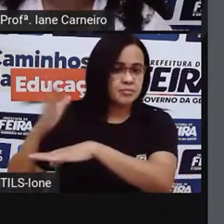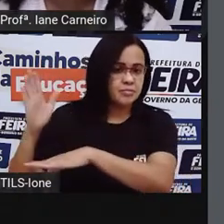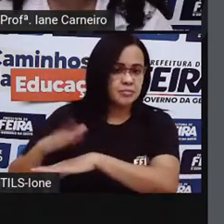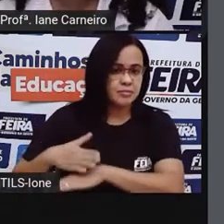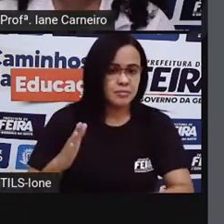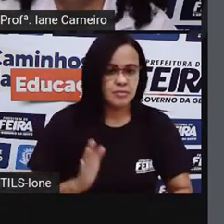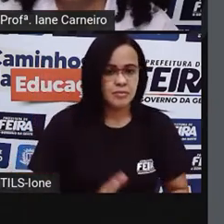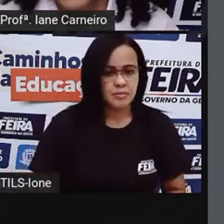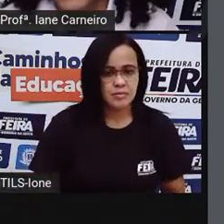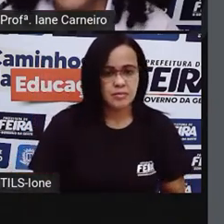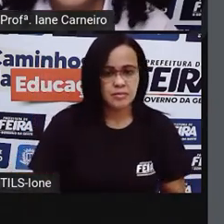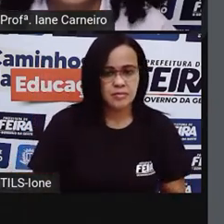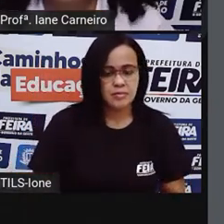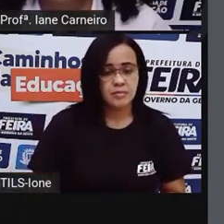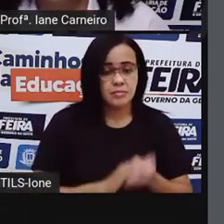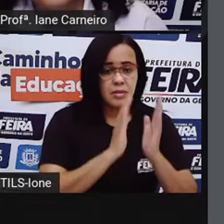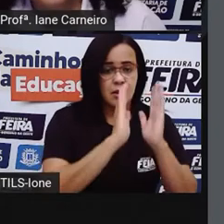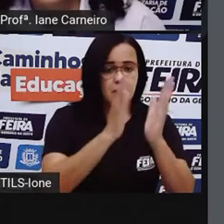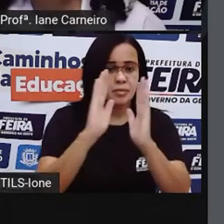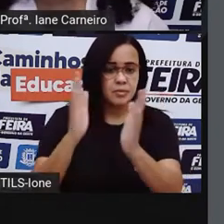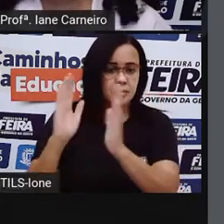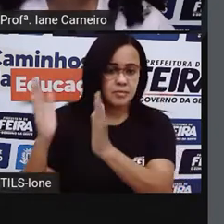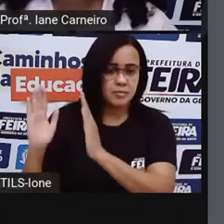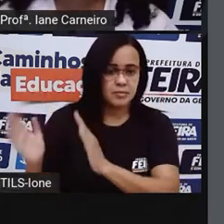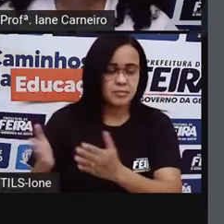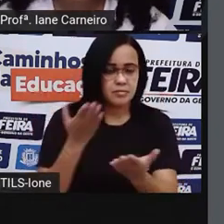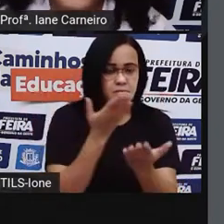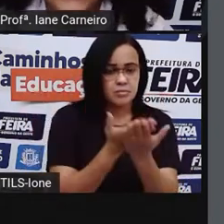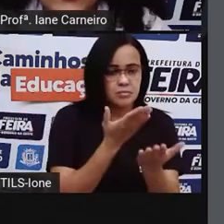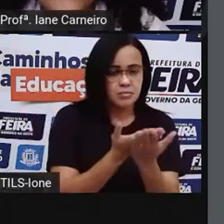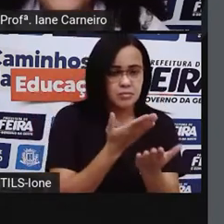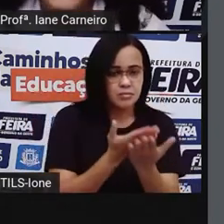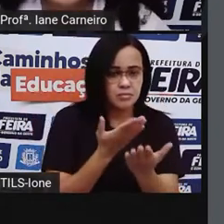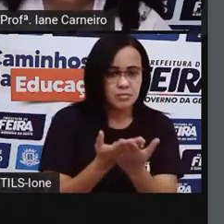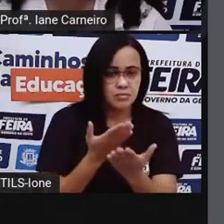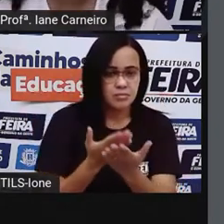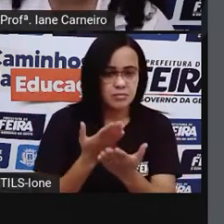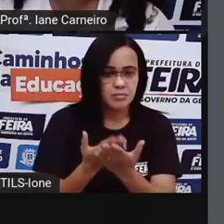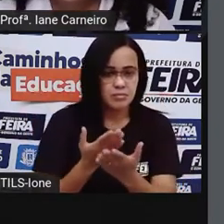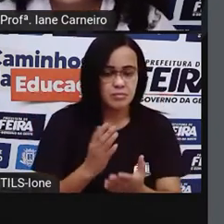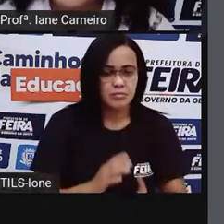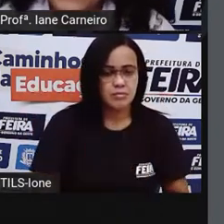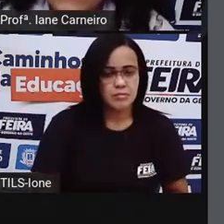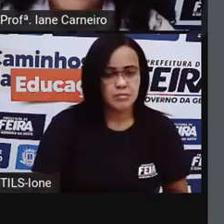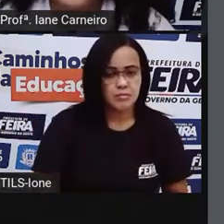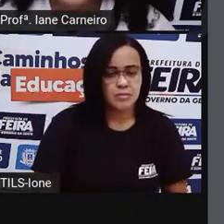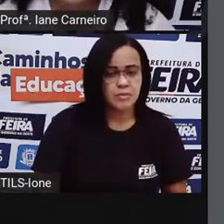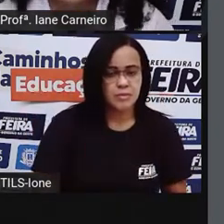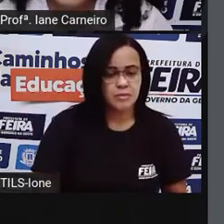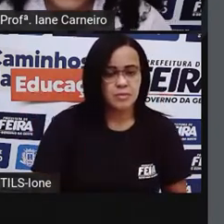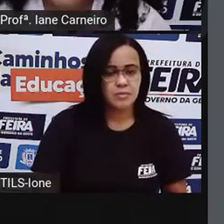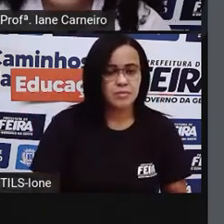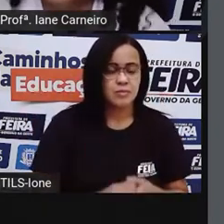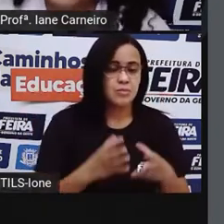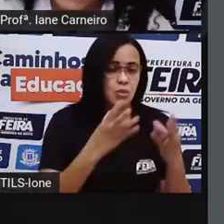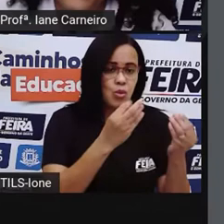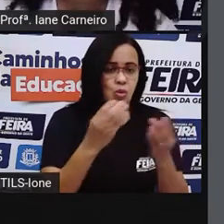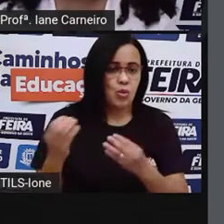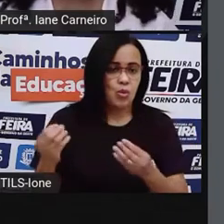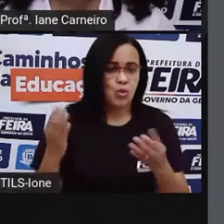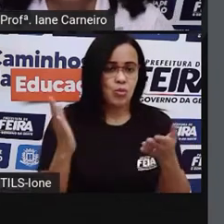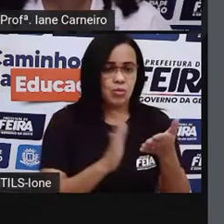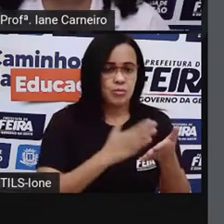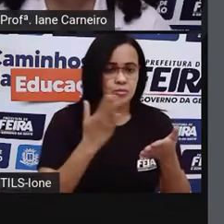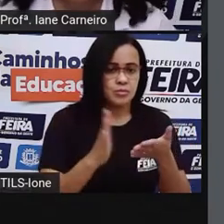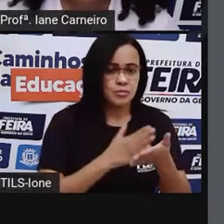Na biblioteca estudou. Nela se fartou de rir. Porque os livros também servem, afinal,